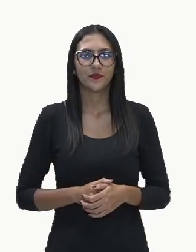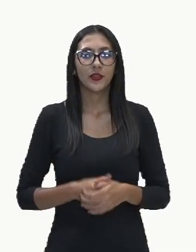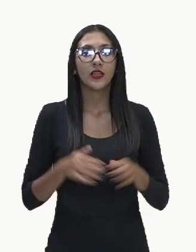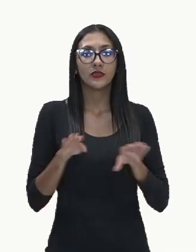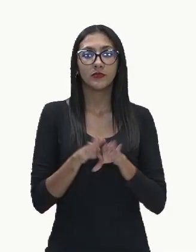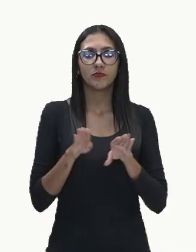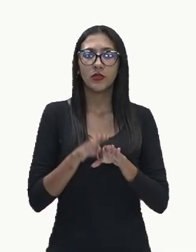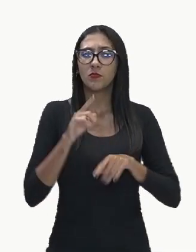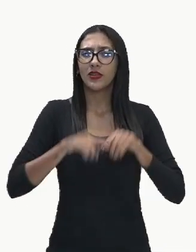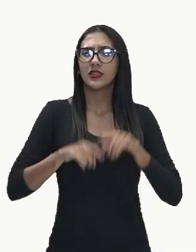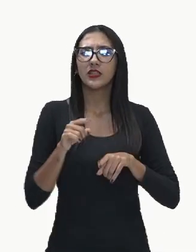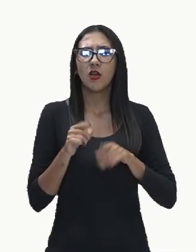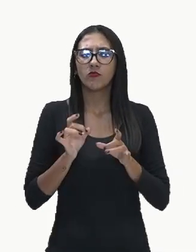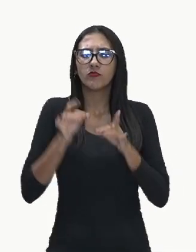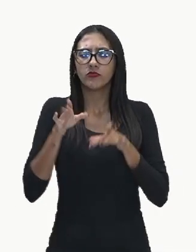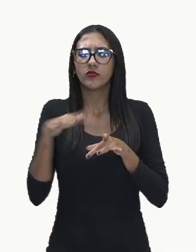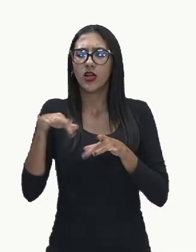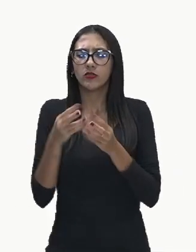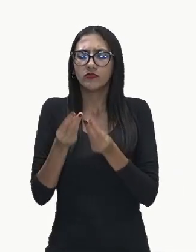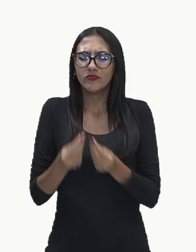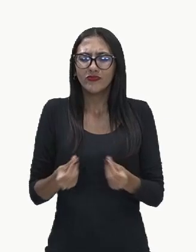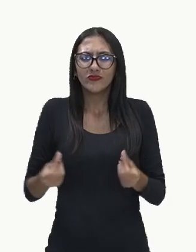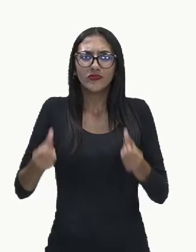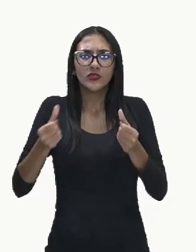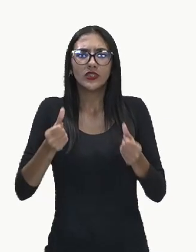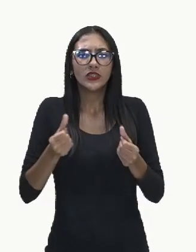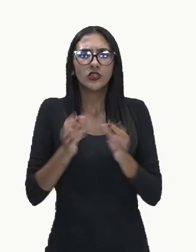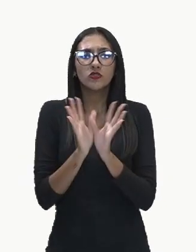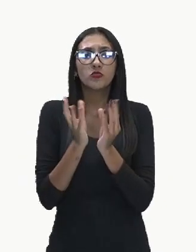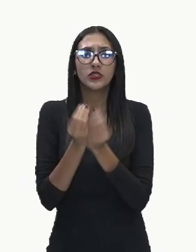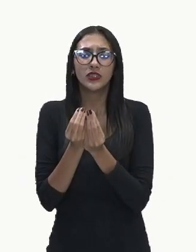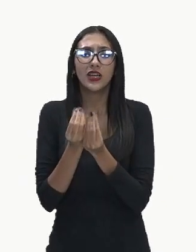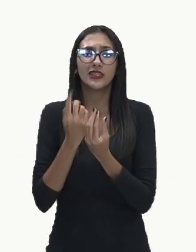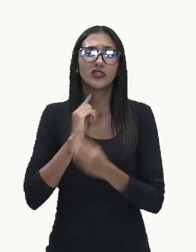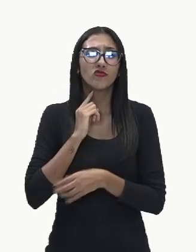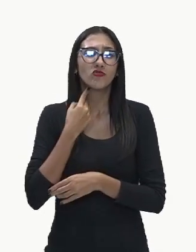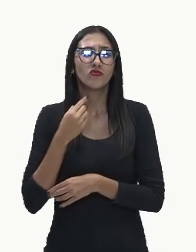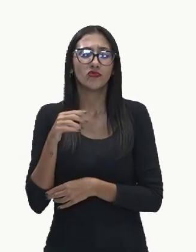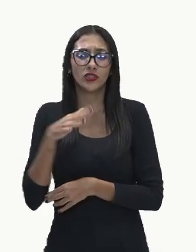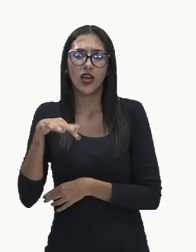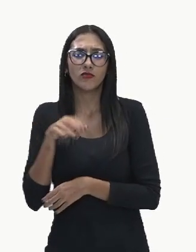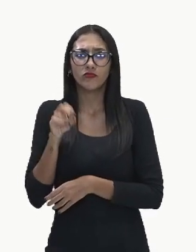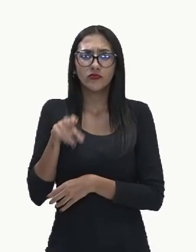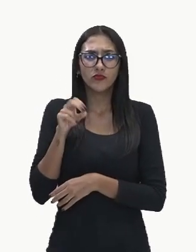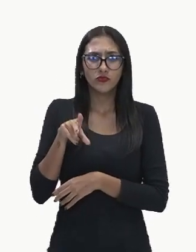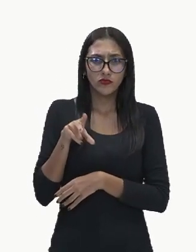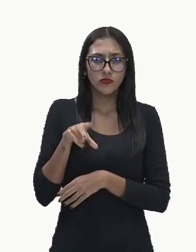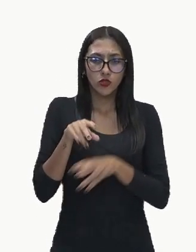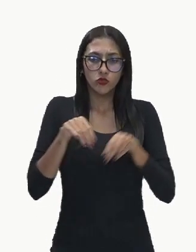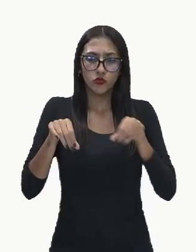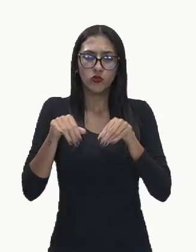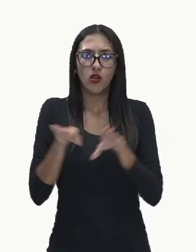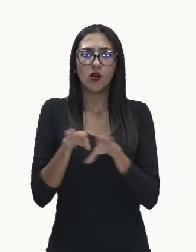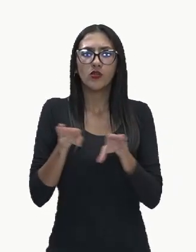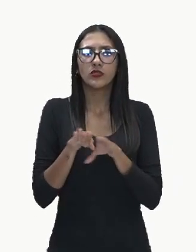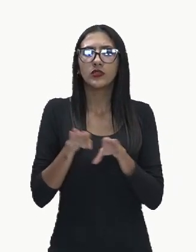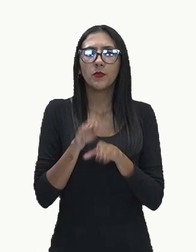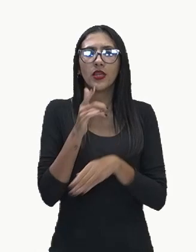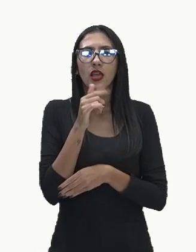inadequada gera substâncias tóxicas que contaminam o solo e a água, aumentando o risco de doenças